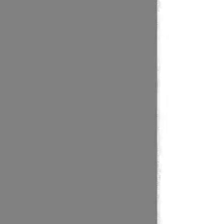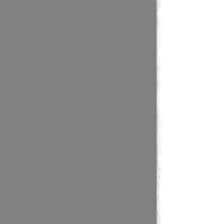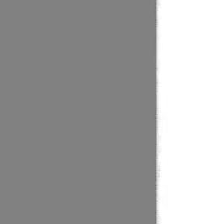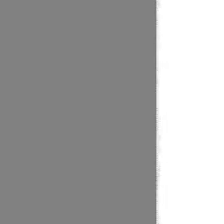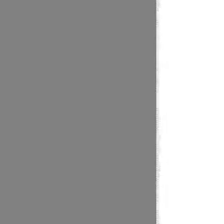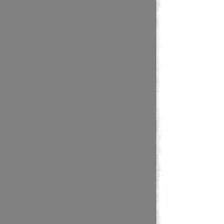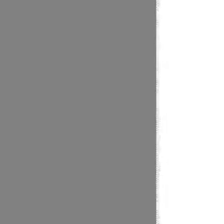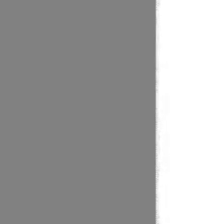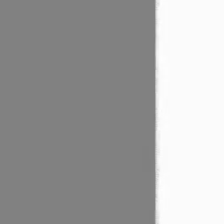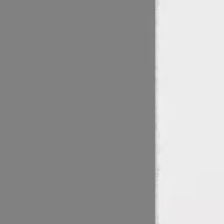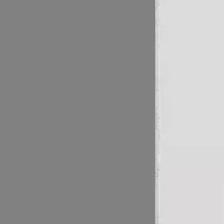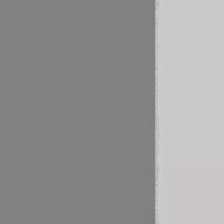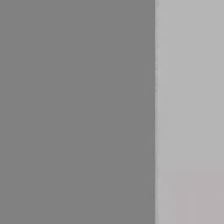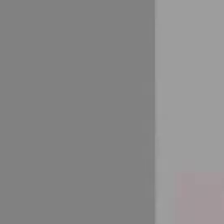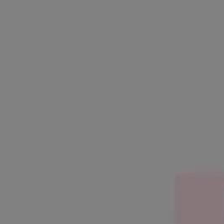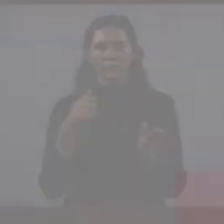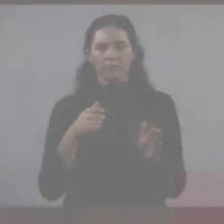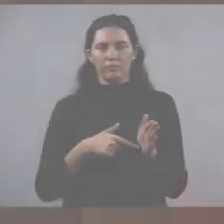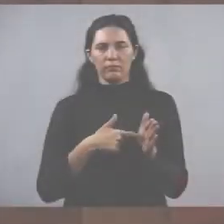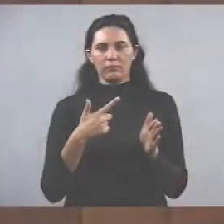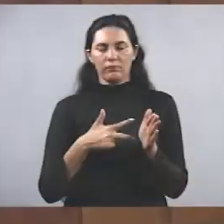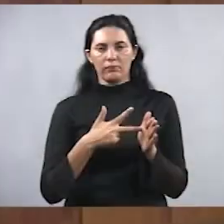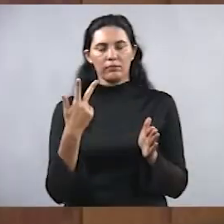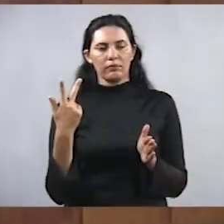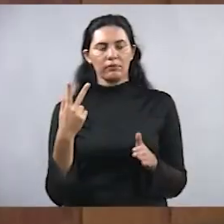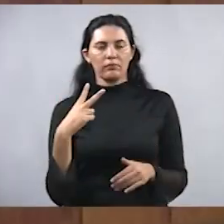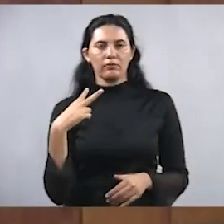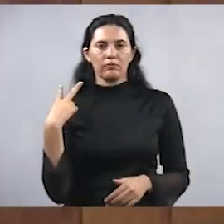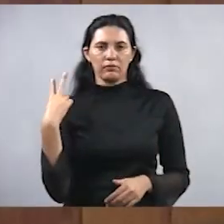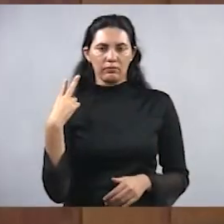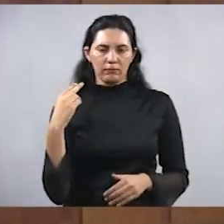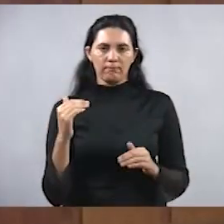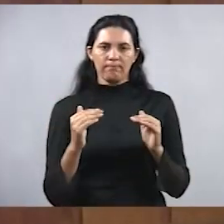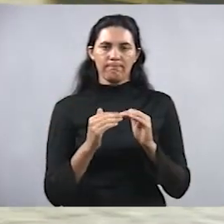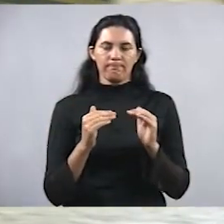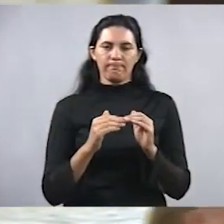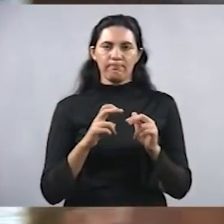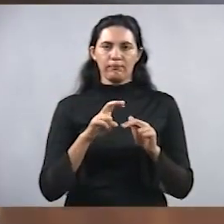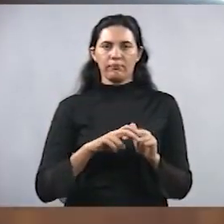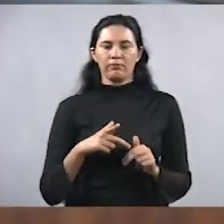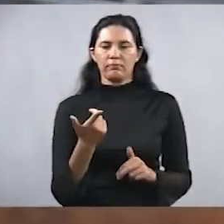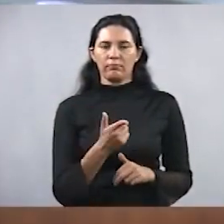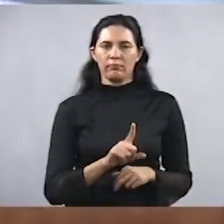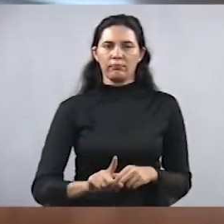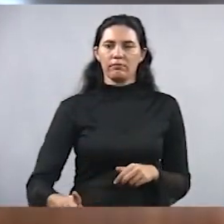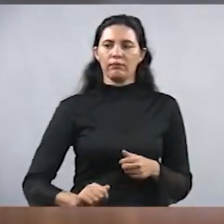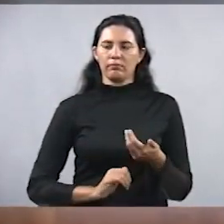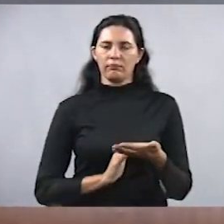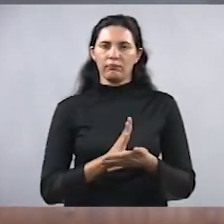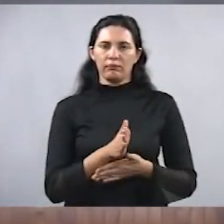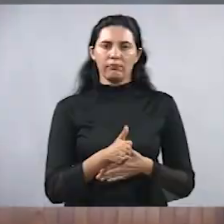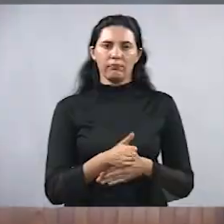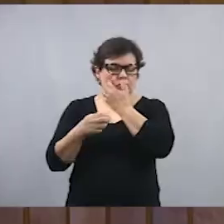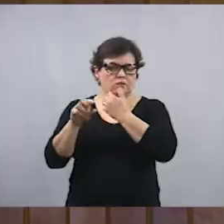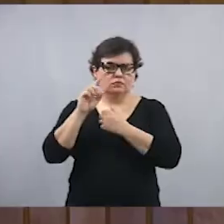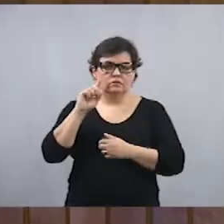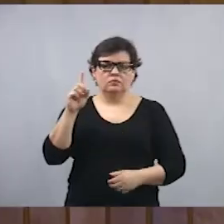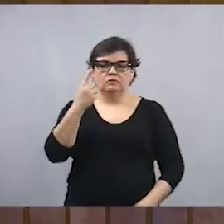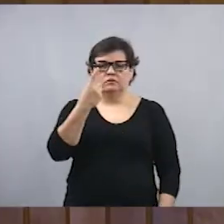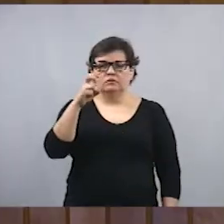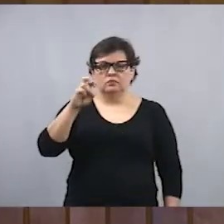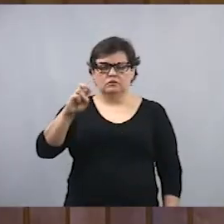residencial Firenze, até o Itambé. Os vereadores que estiverem favoráveis, permaneçam como se encontram, aprovado.